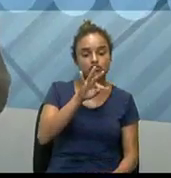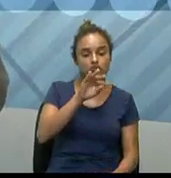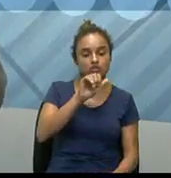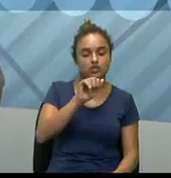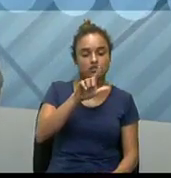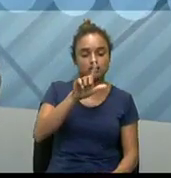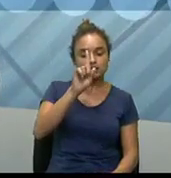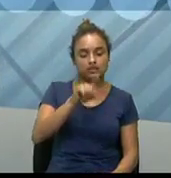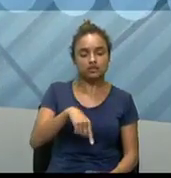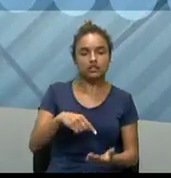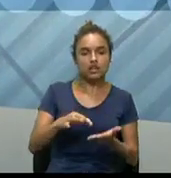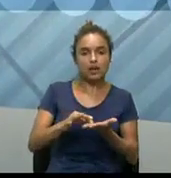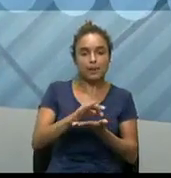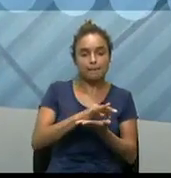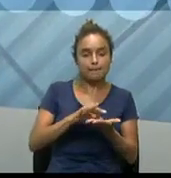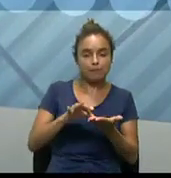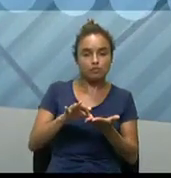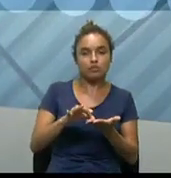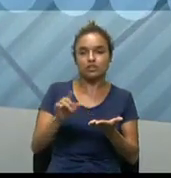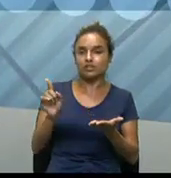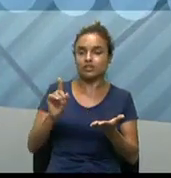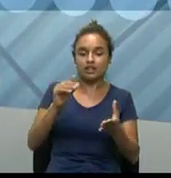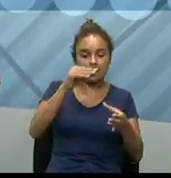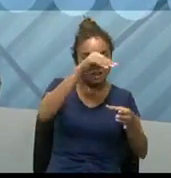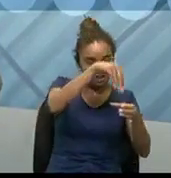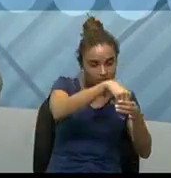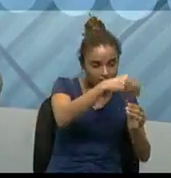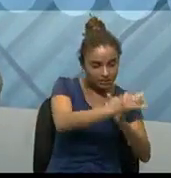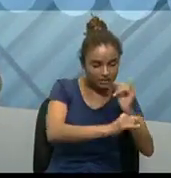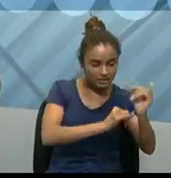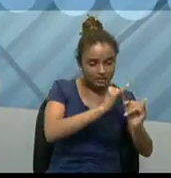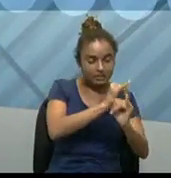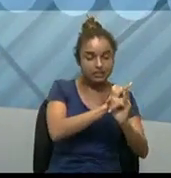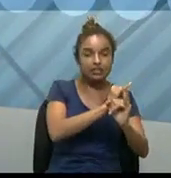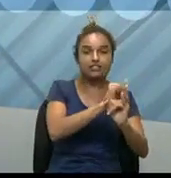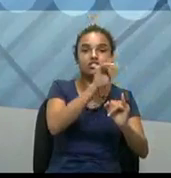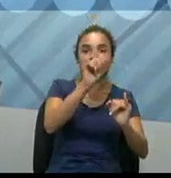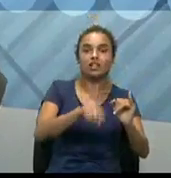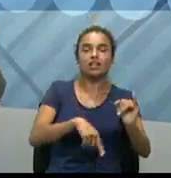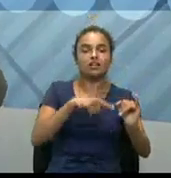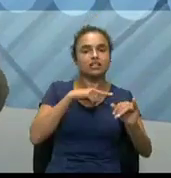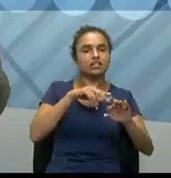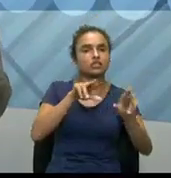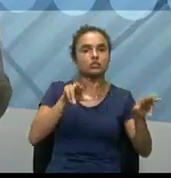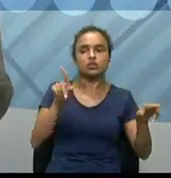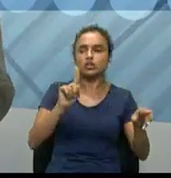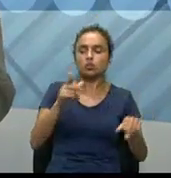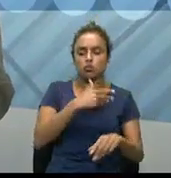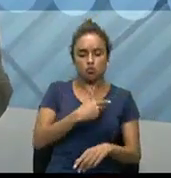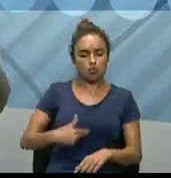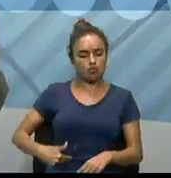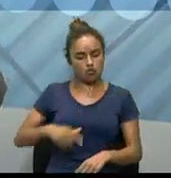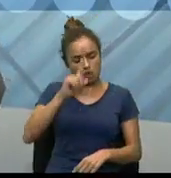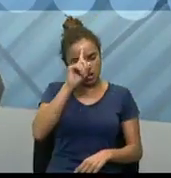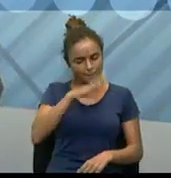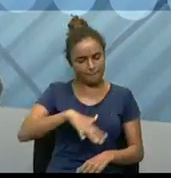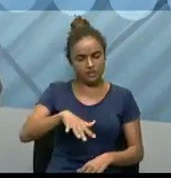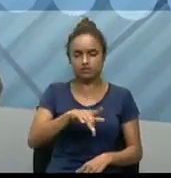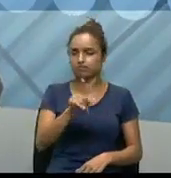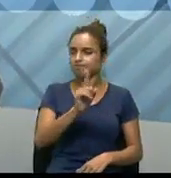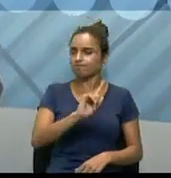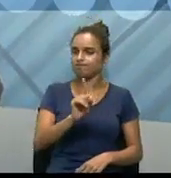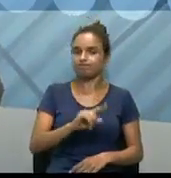moedas virtuais, então, o Fernando Urich, né? Então, fala aqui, o que é? É uma moeda virtual,